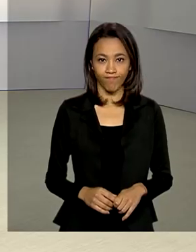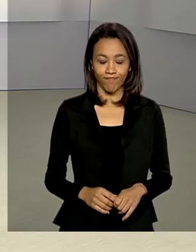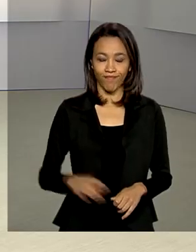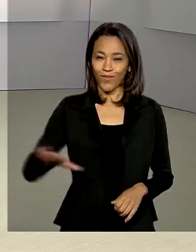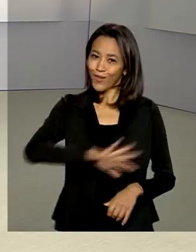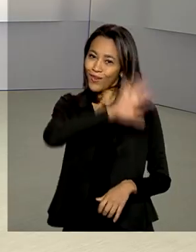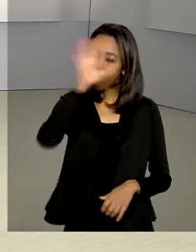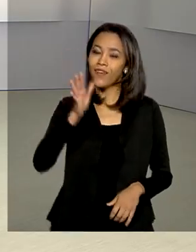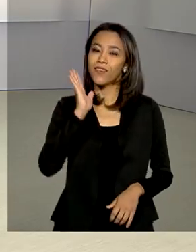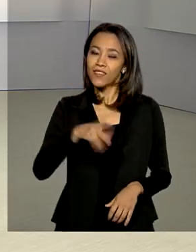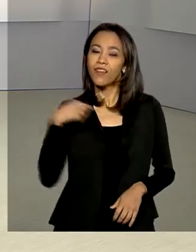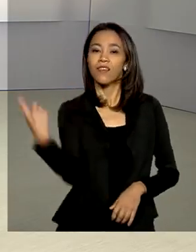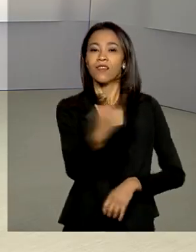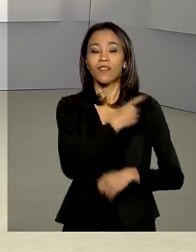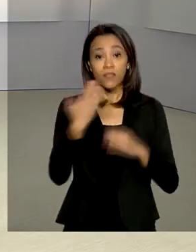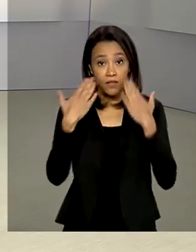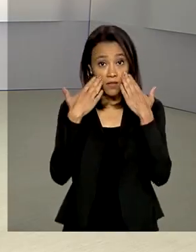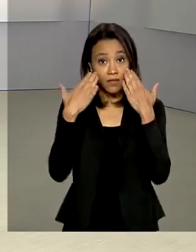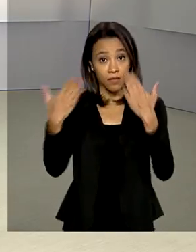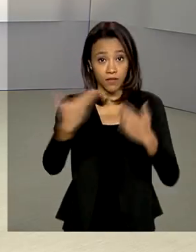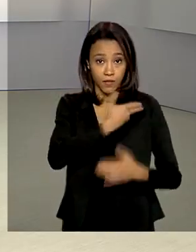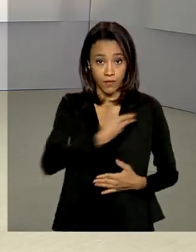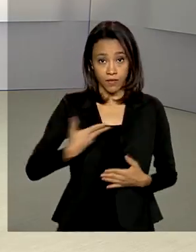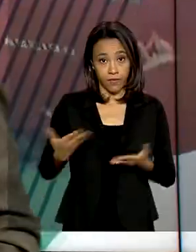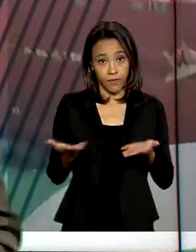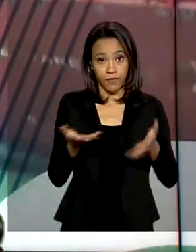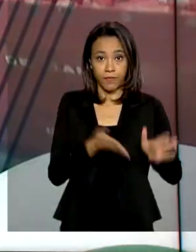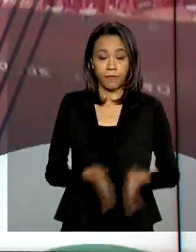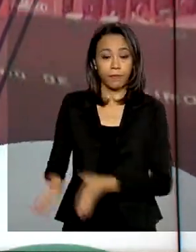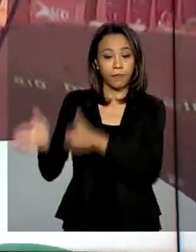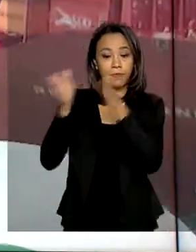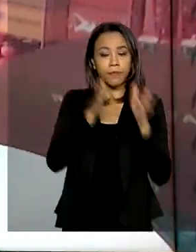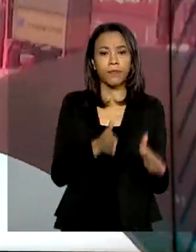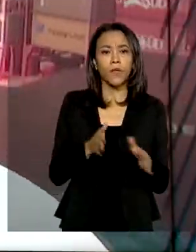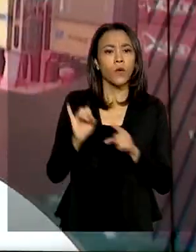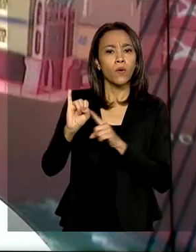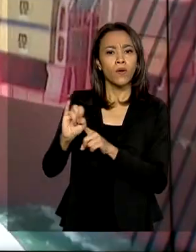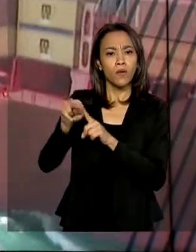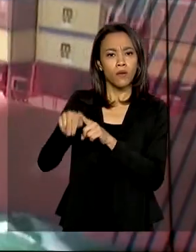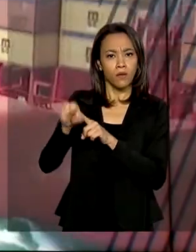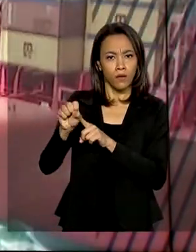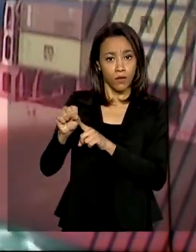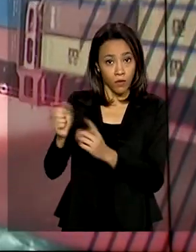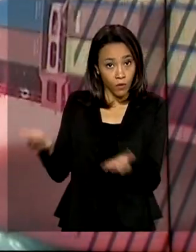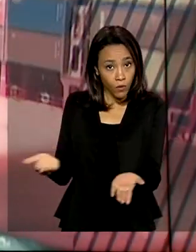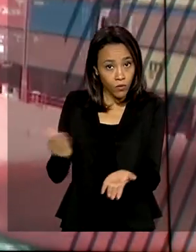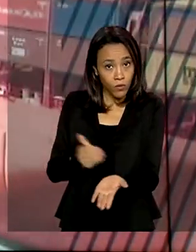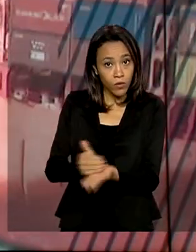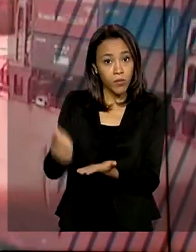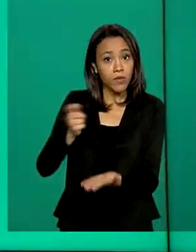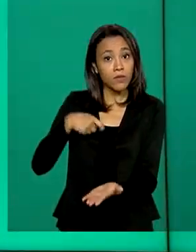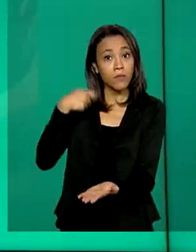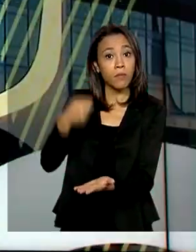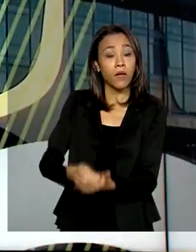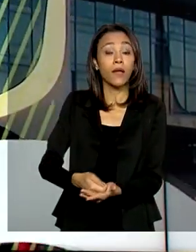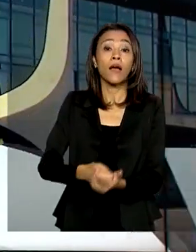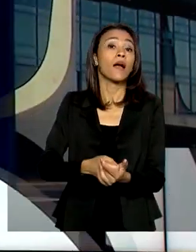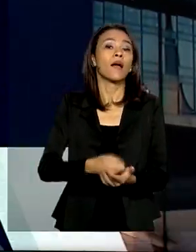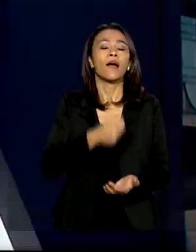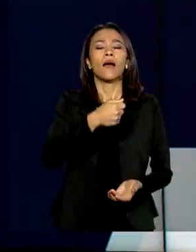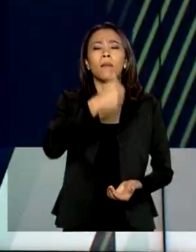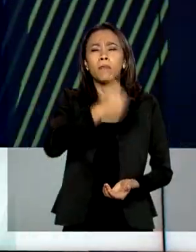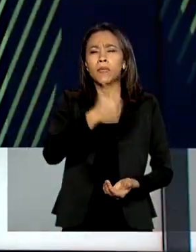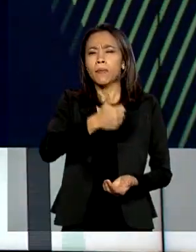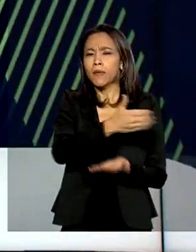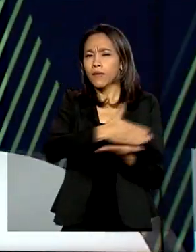Olá, já estamos no ar com o governo agora. O INSS começa a pagar hoje a primeira parcela do 13º